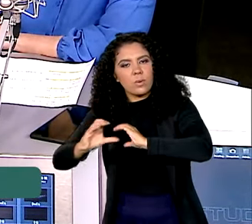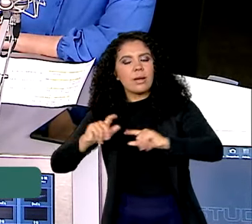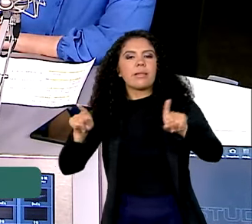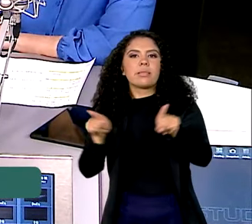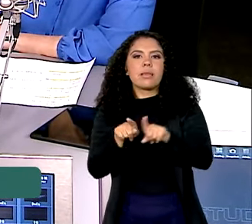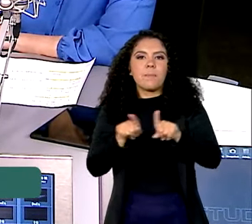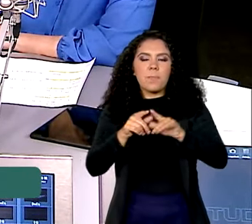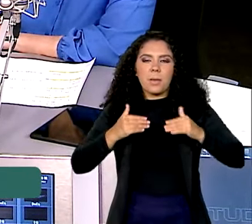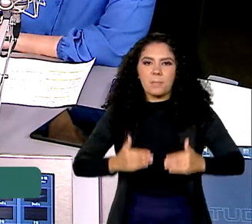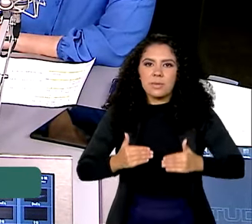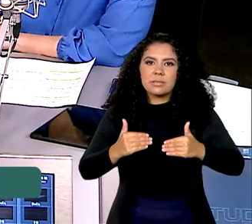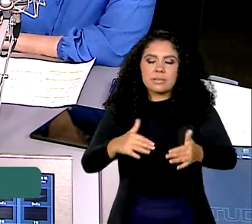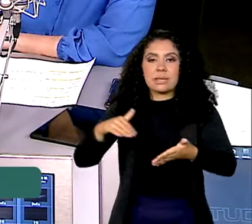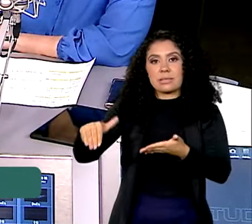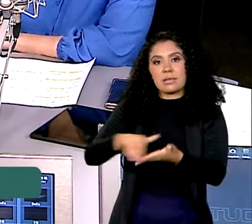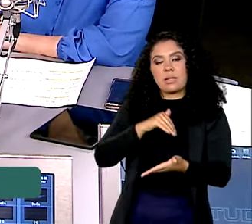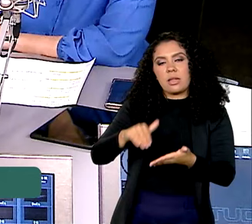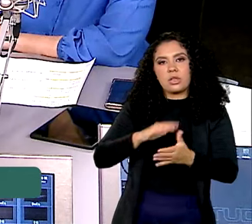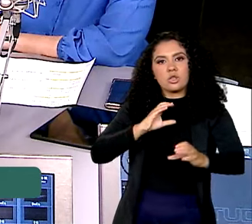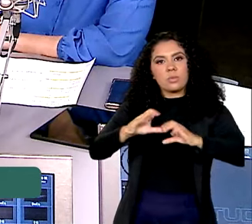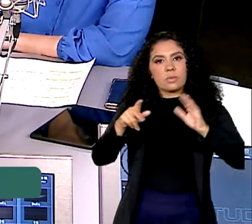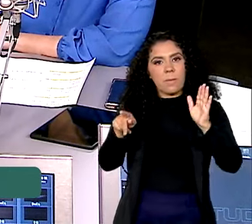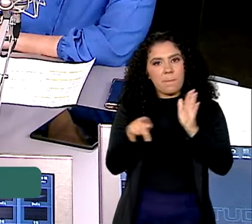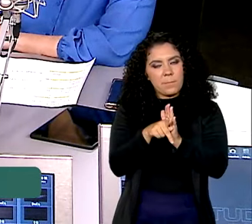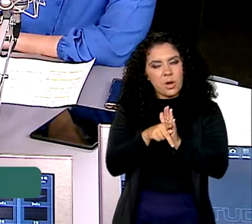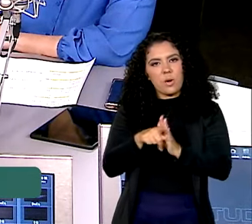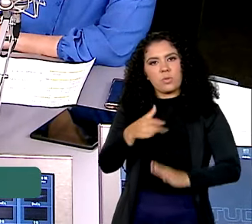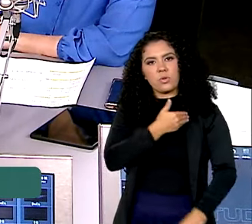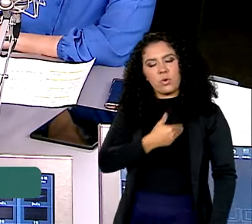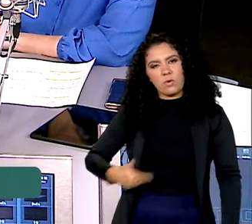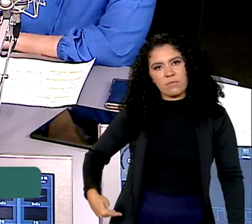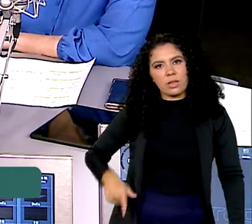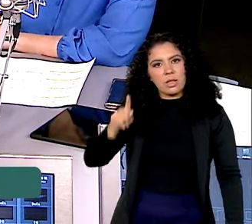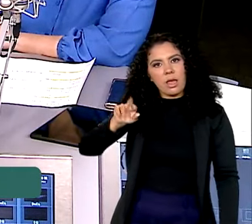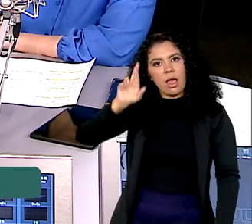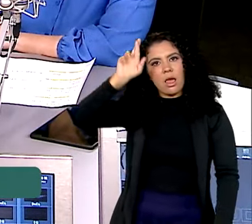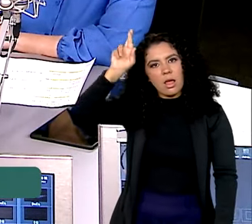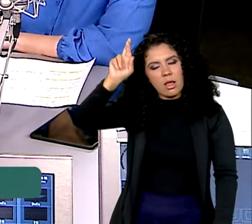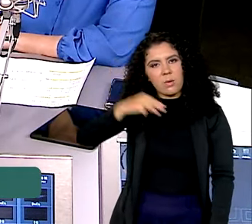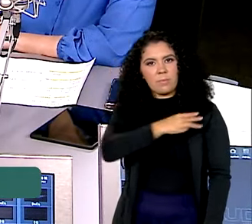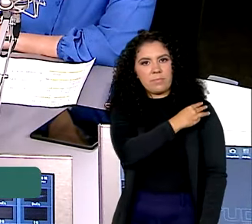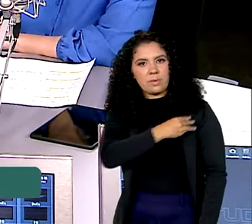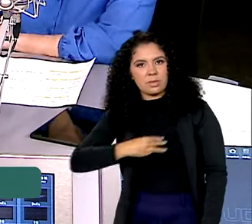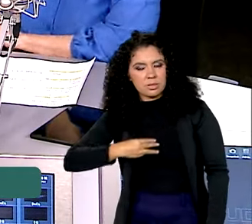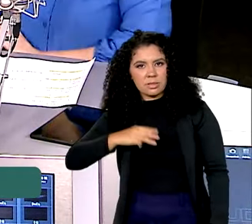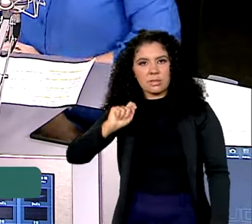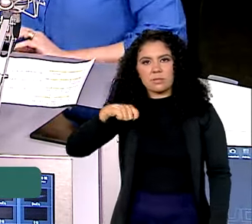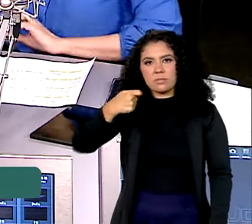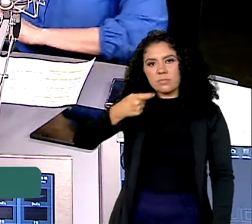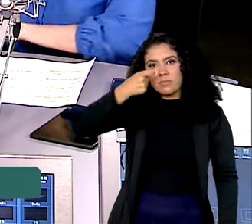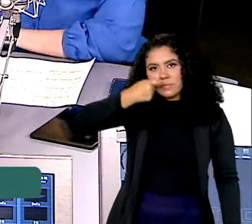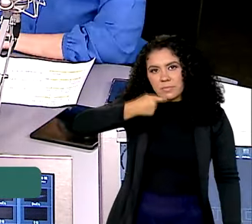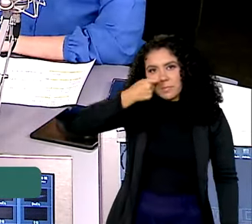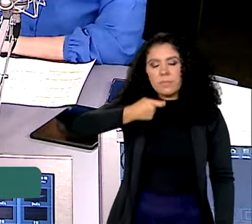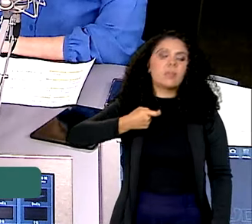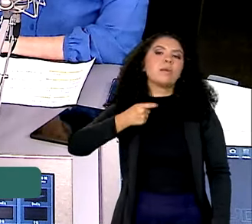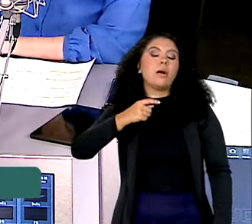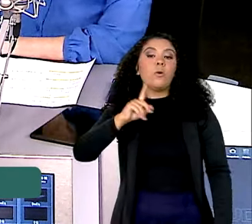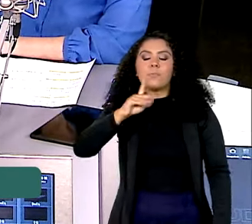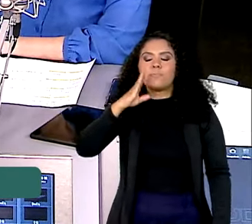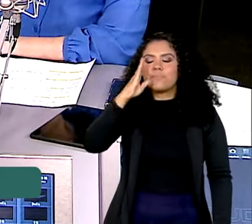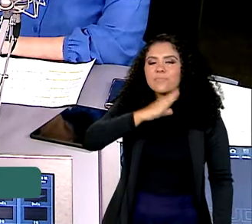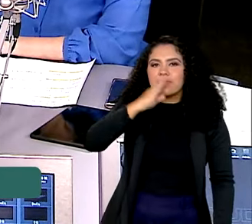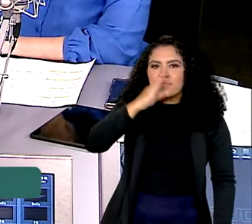da Secretaria de Comunicação do Governo, coordenada ali pelo ministro Paulo Pimenta, e